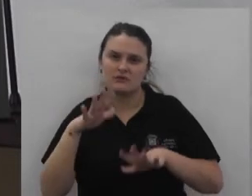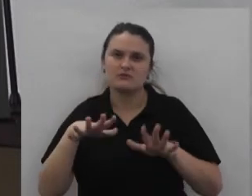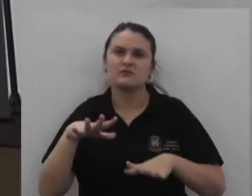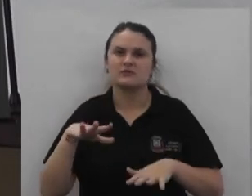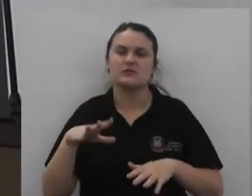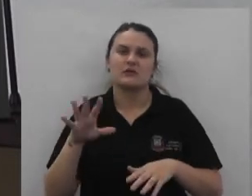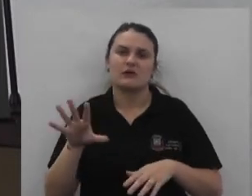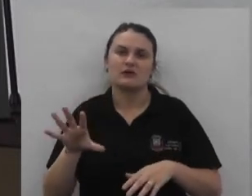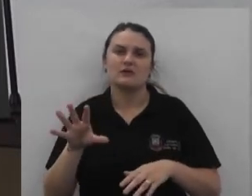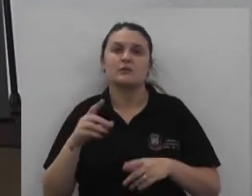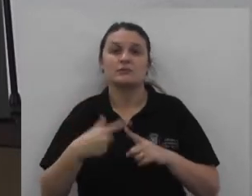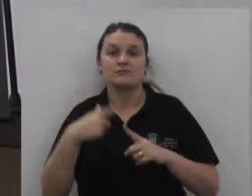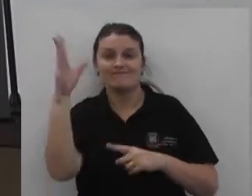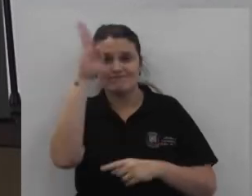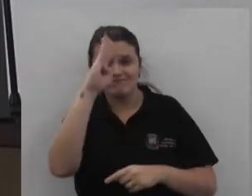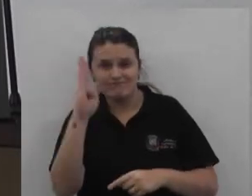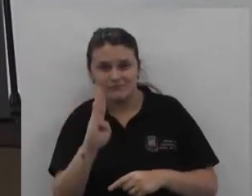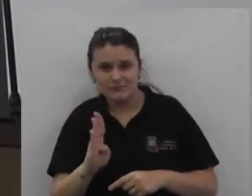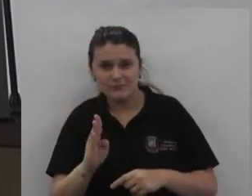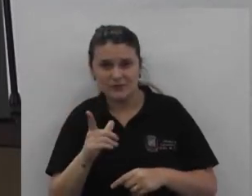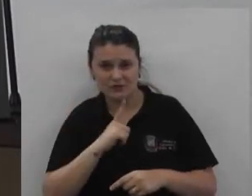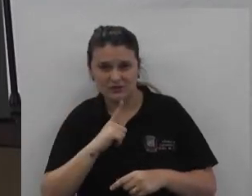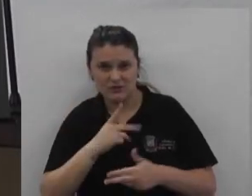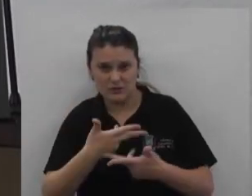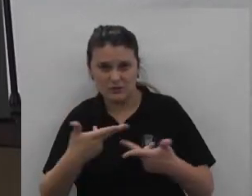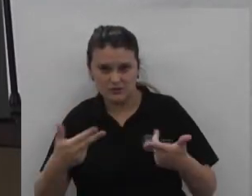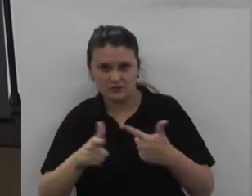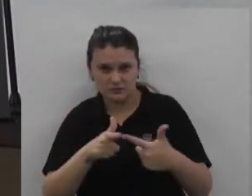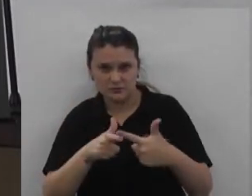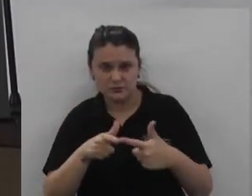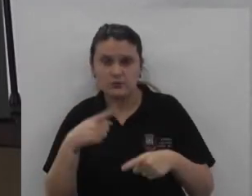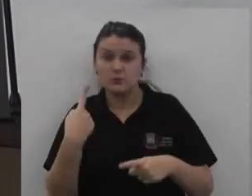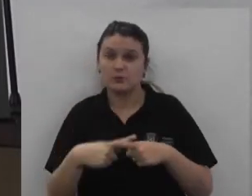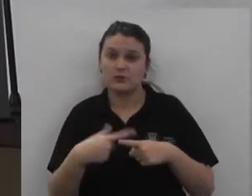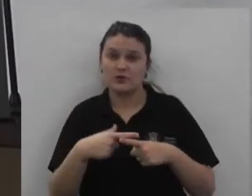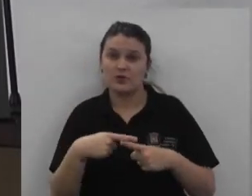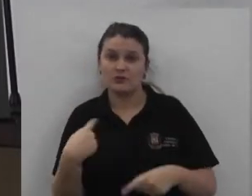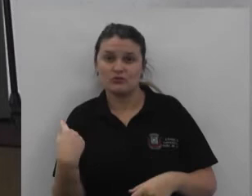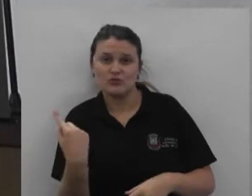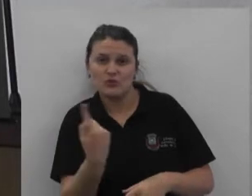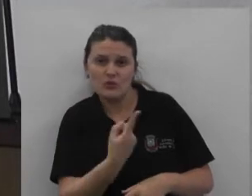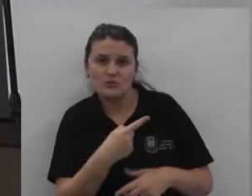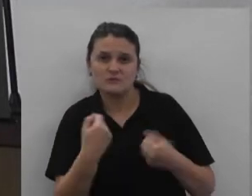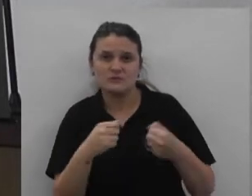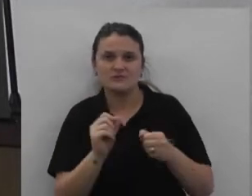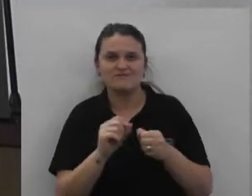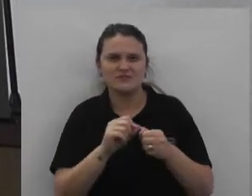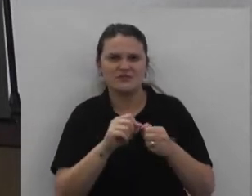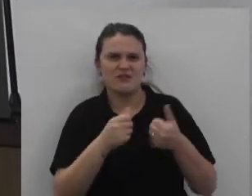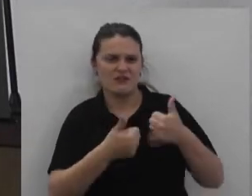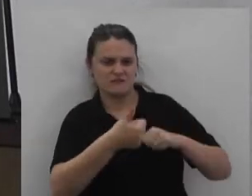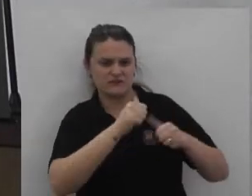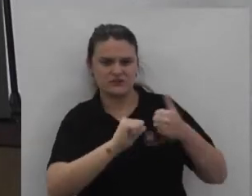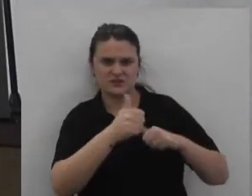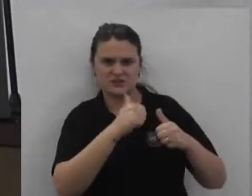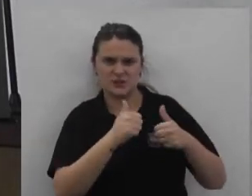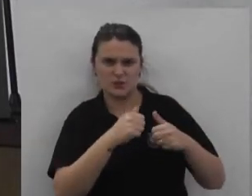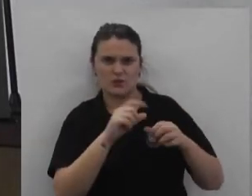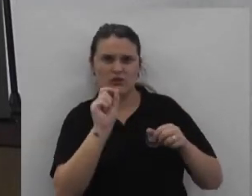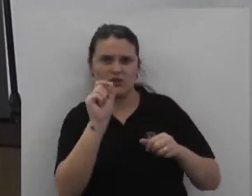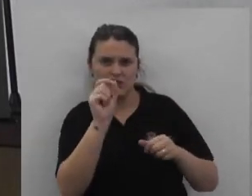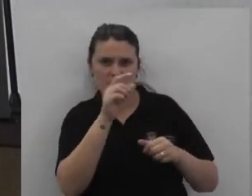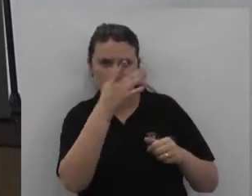Que acontece Hoje o Brasil Se encontra Do jeito que está Porque nós Temos que fazer Uma autocrítica Nós